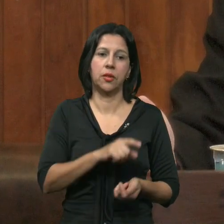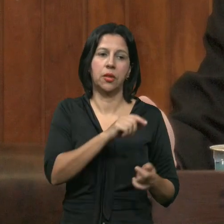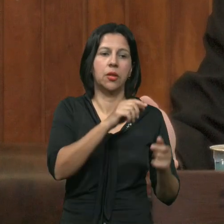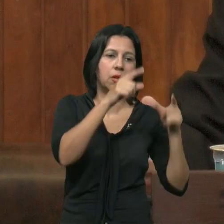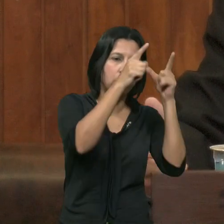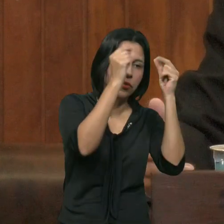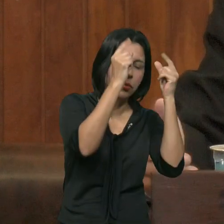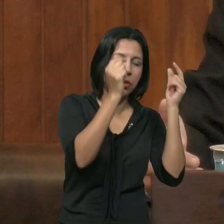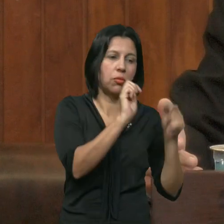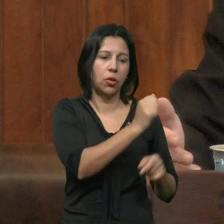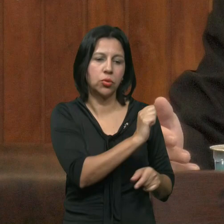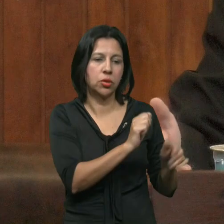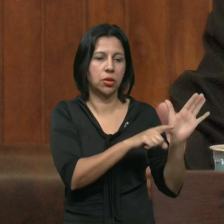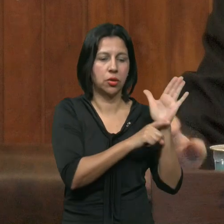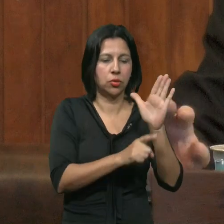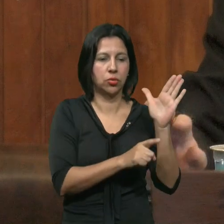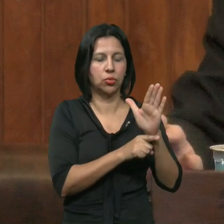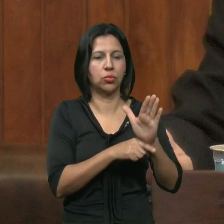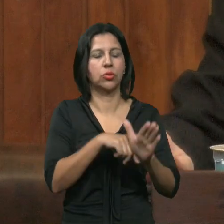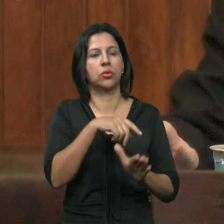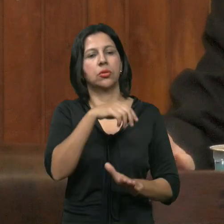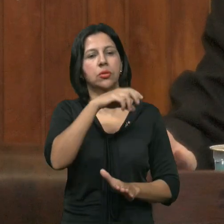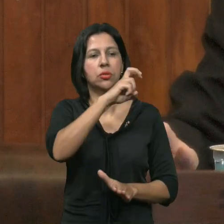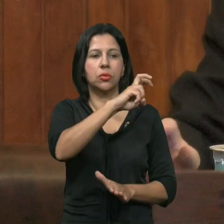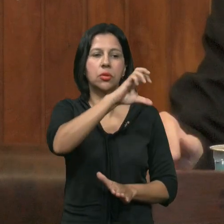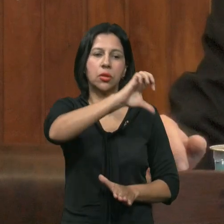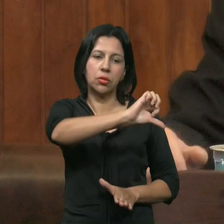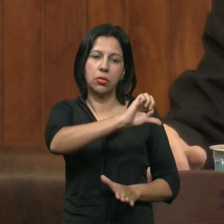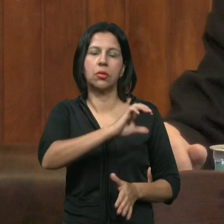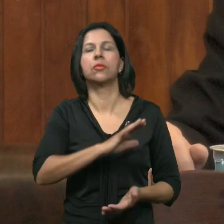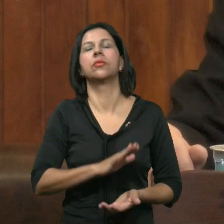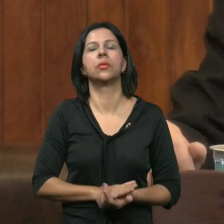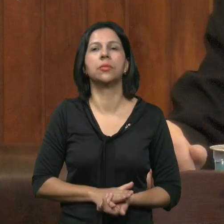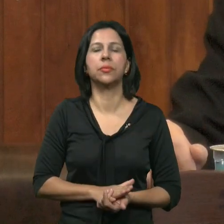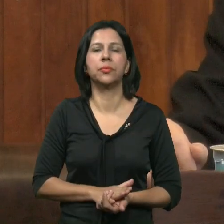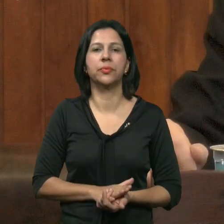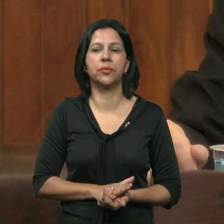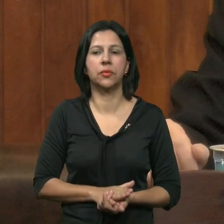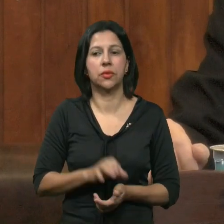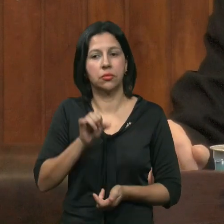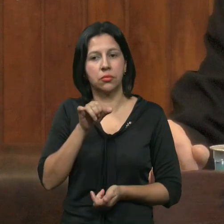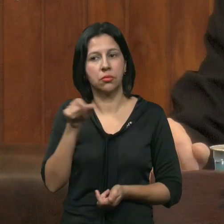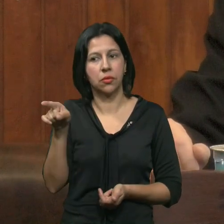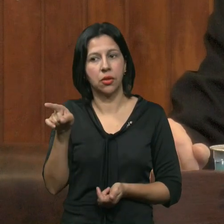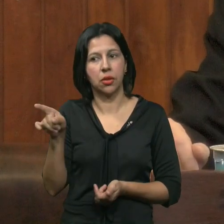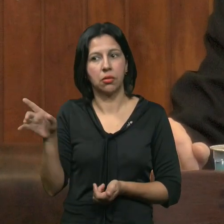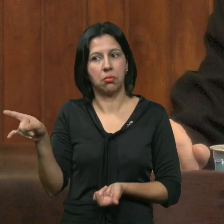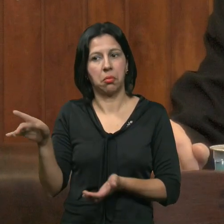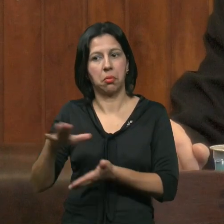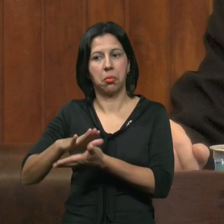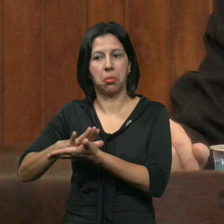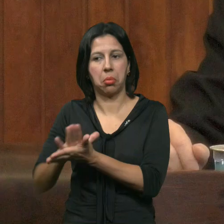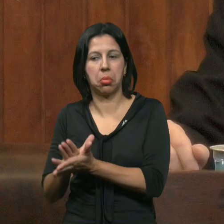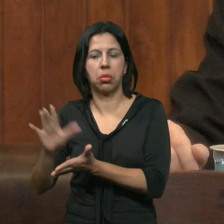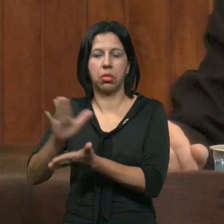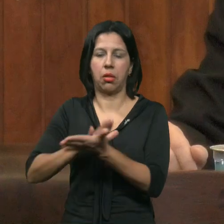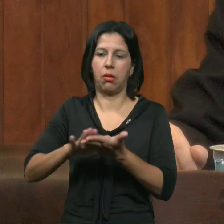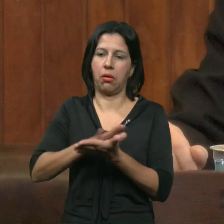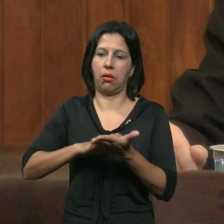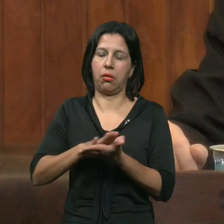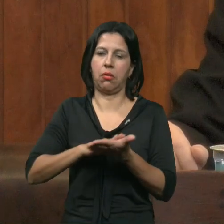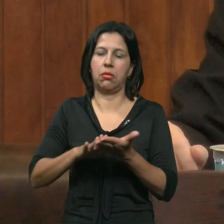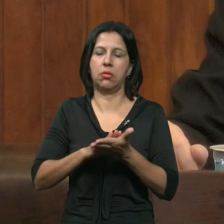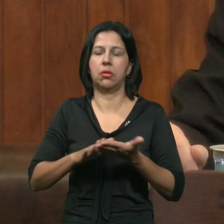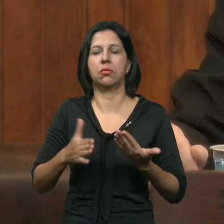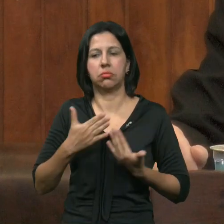Então seria Razoável Sem que se trouxesse Nenhum prejuízo Ao auxiliar De enfermagem Que